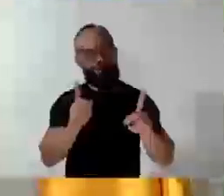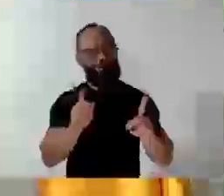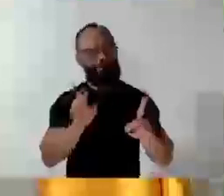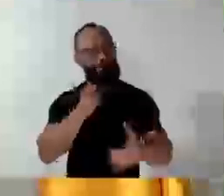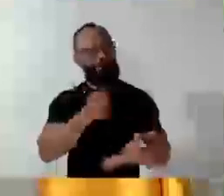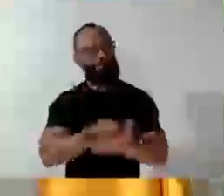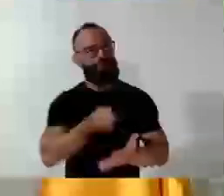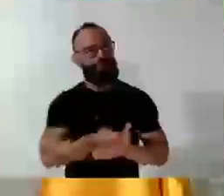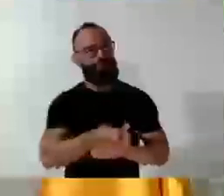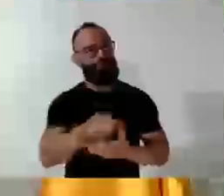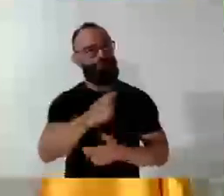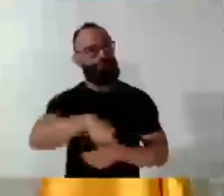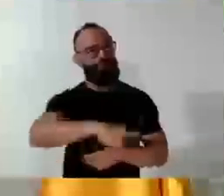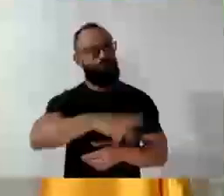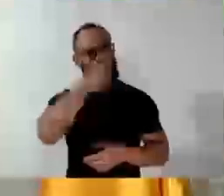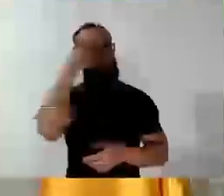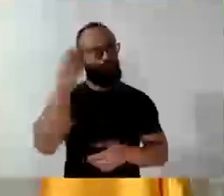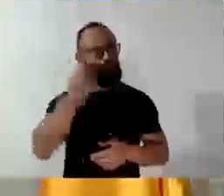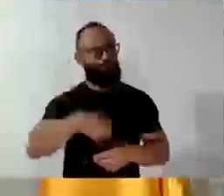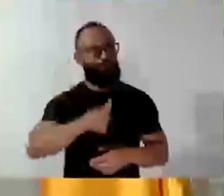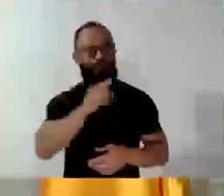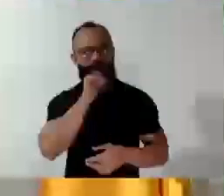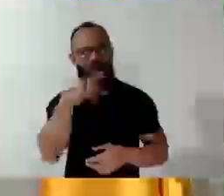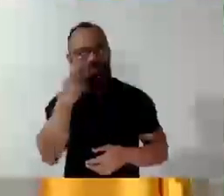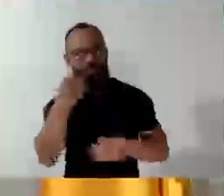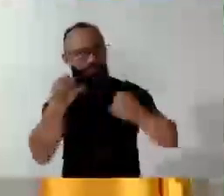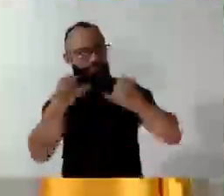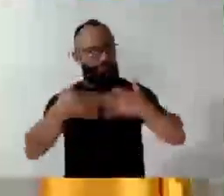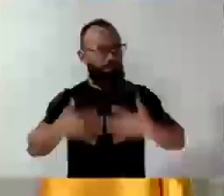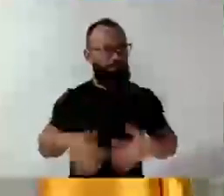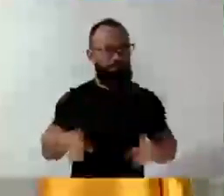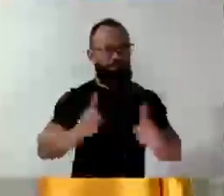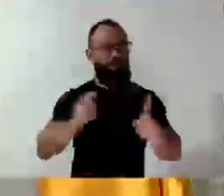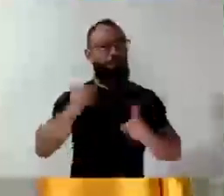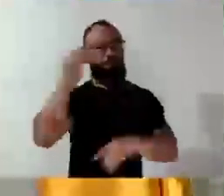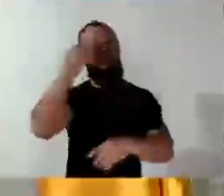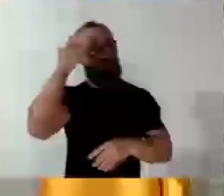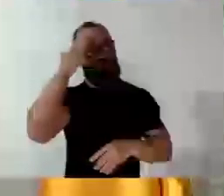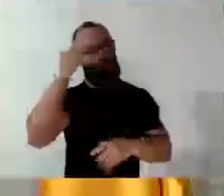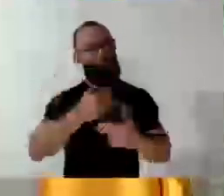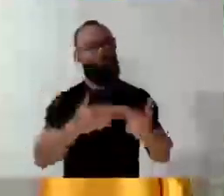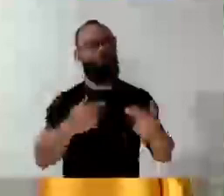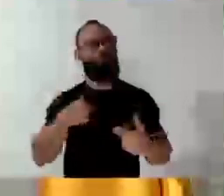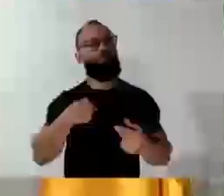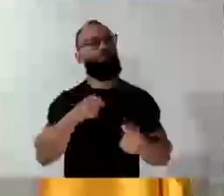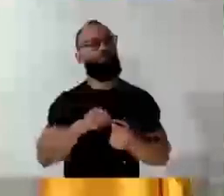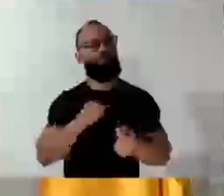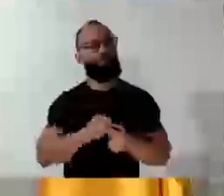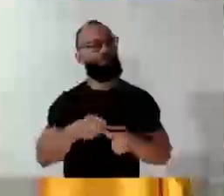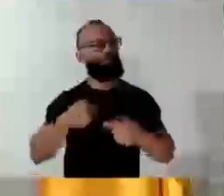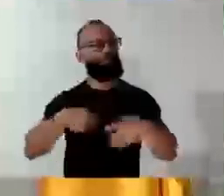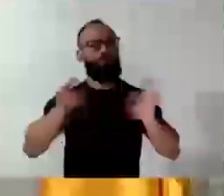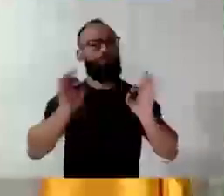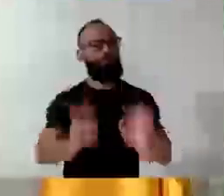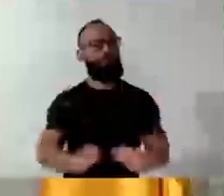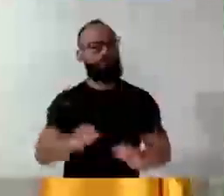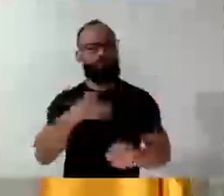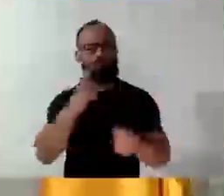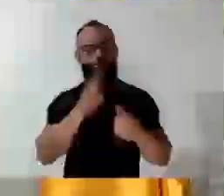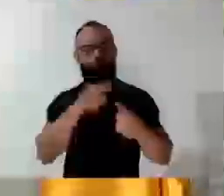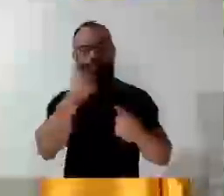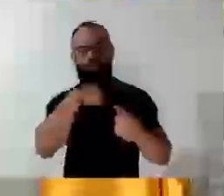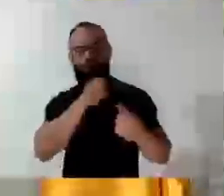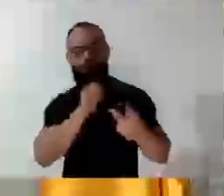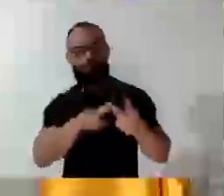precisa falar para a gente, a gente sabe o que a gente faz. E eu tenho certeza que sua mãe, sua família,